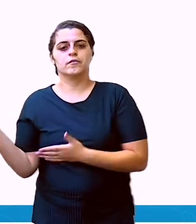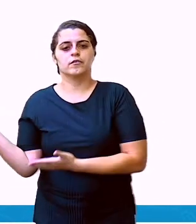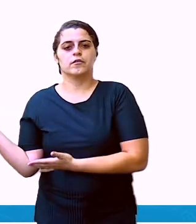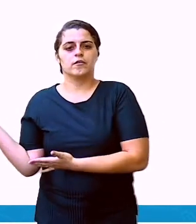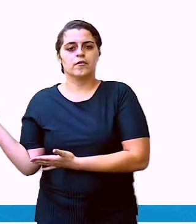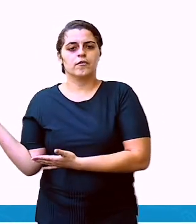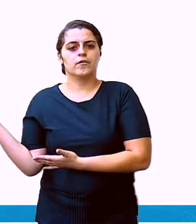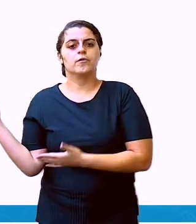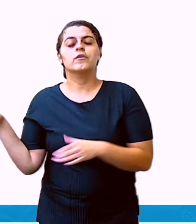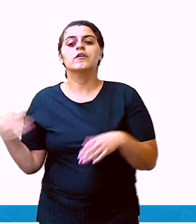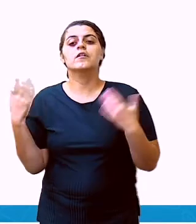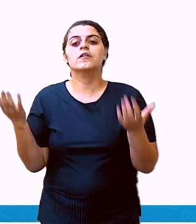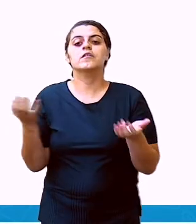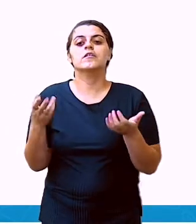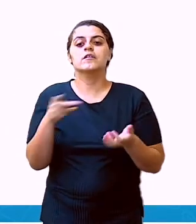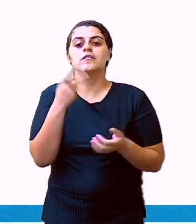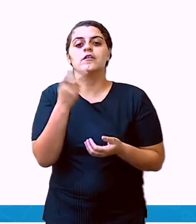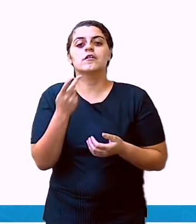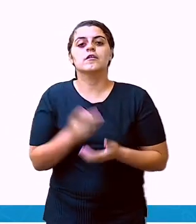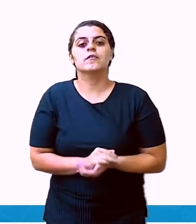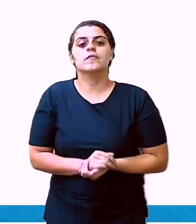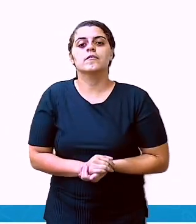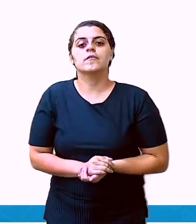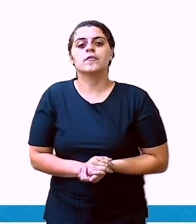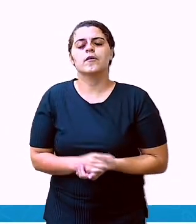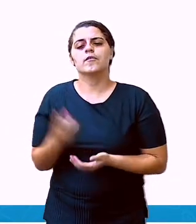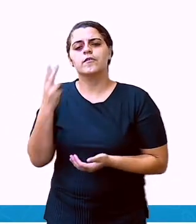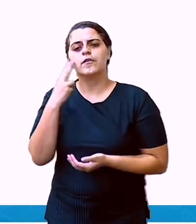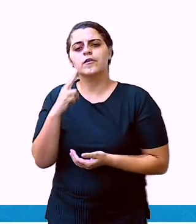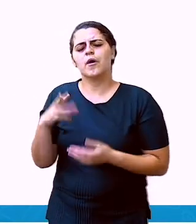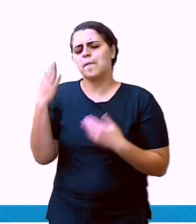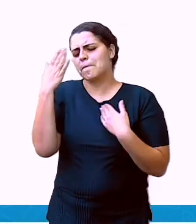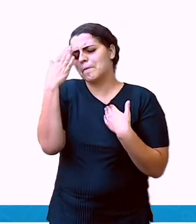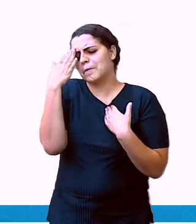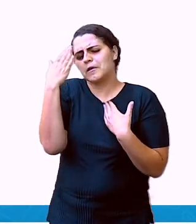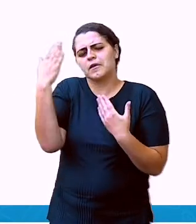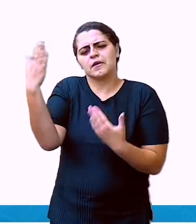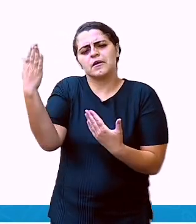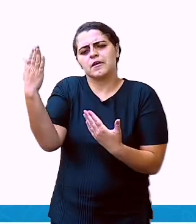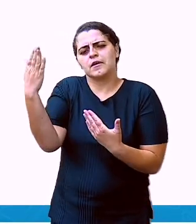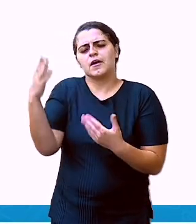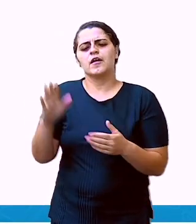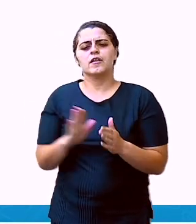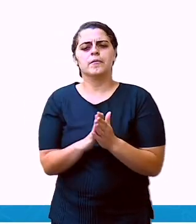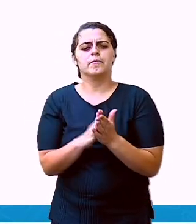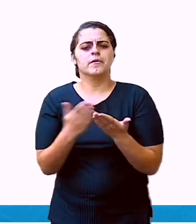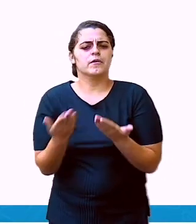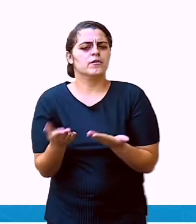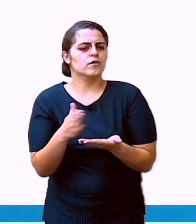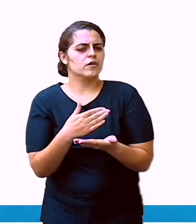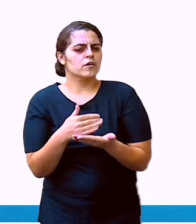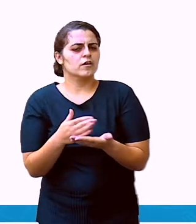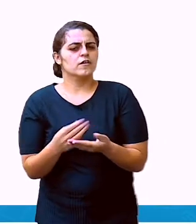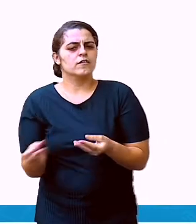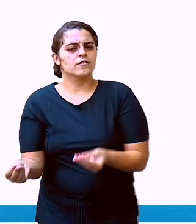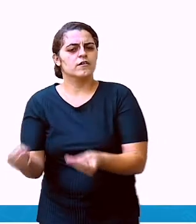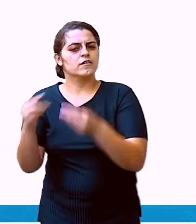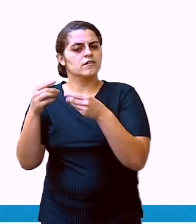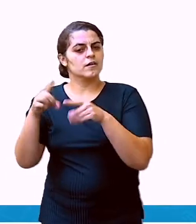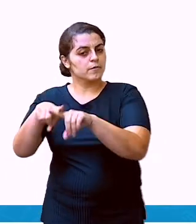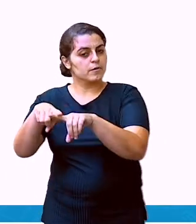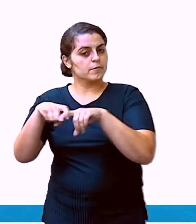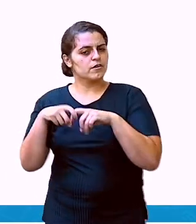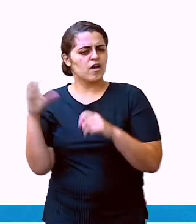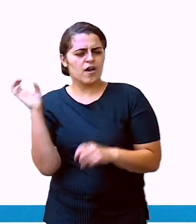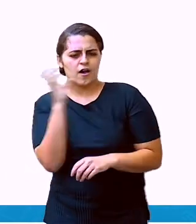que Maria mandou para Otávio. Obrigada pelos livros que você me emprestou. Em